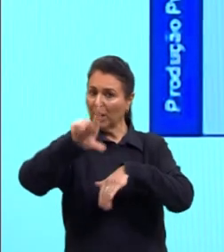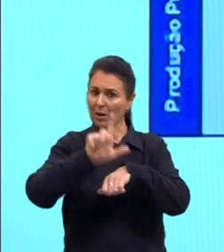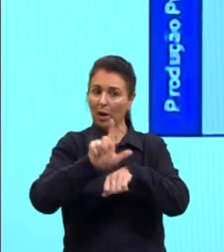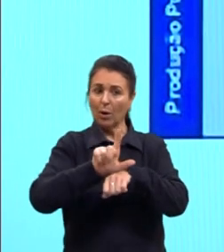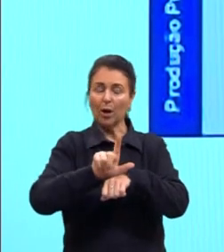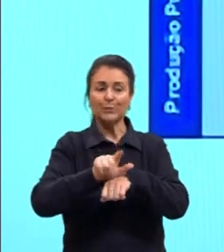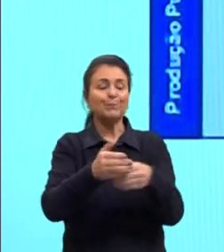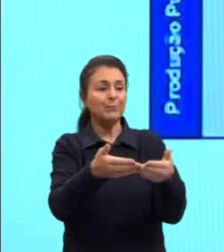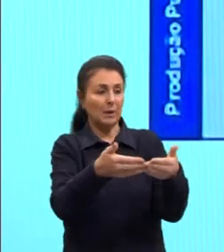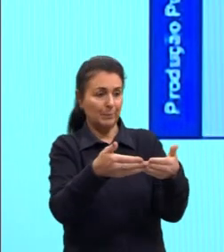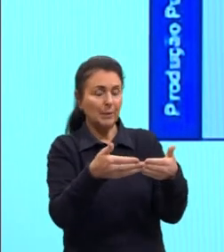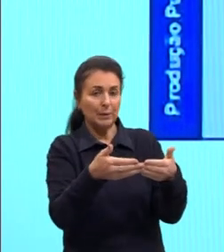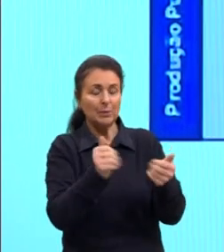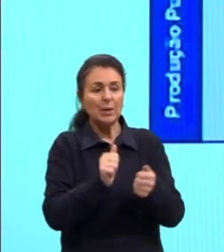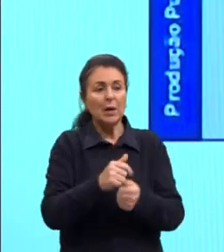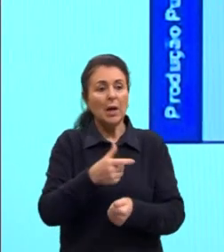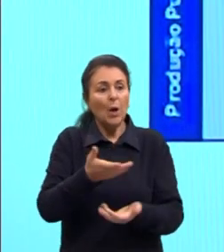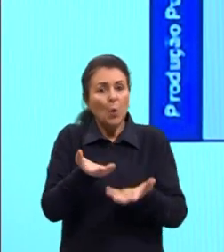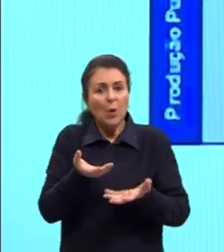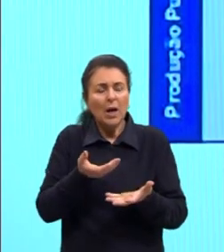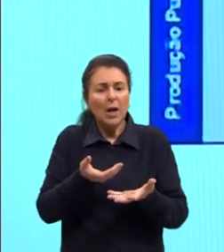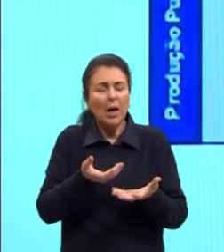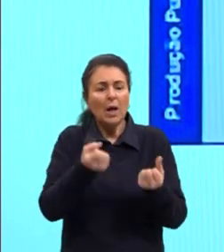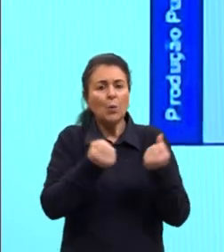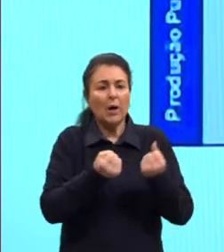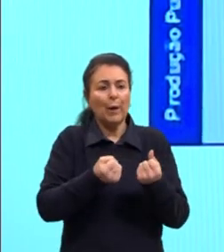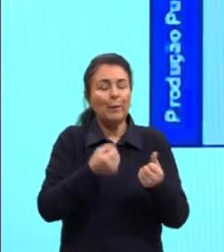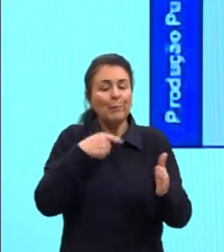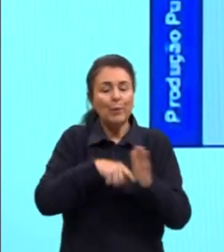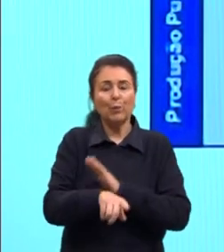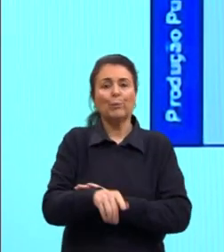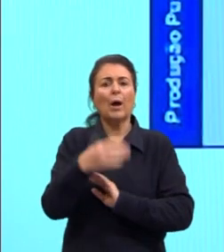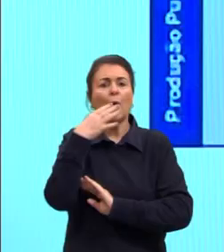quero um carro. Daí fazem várias perguntas aqui, corto, o senhor quer,